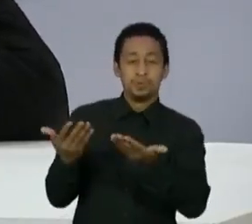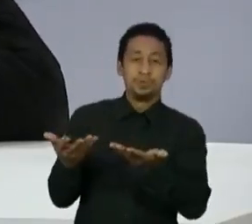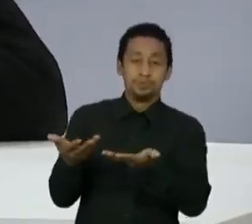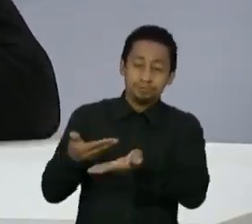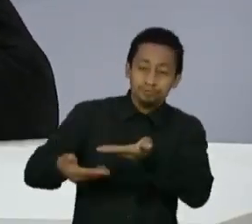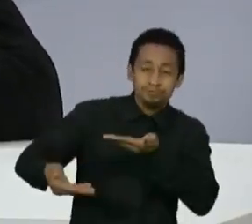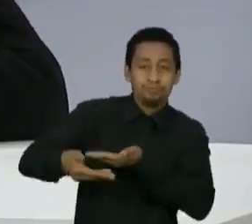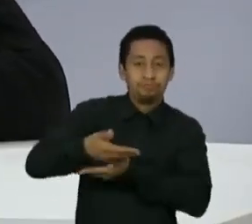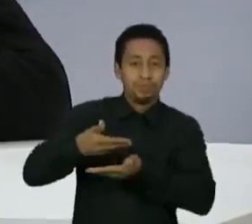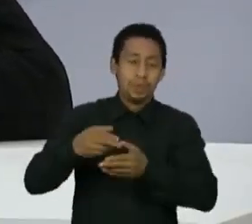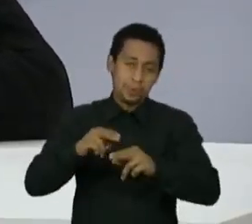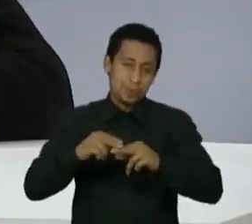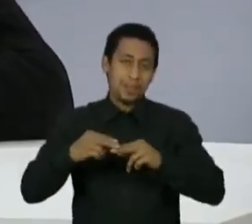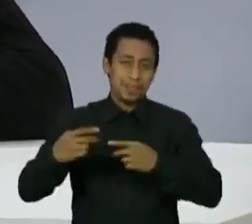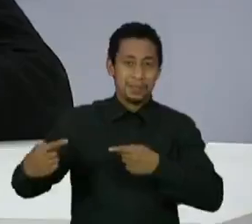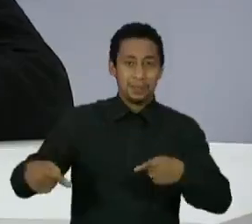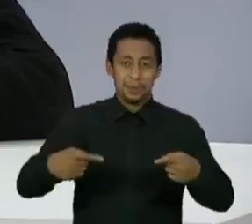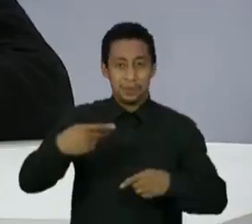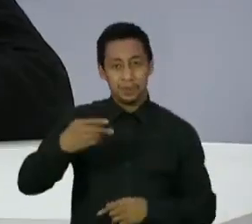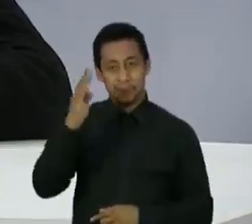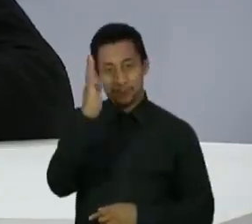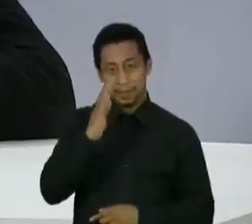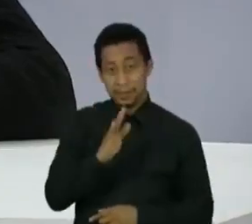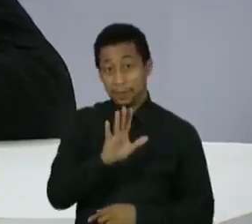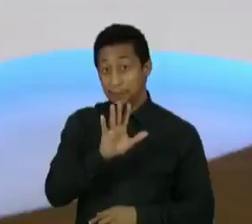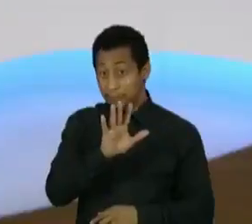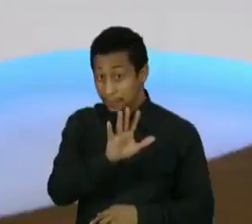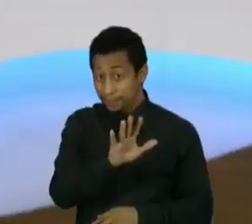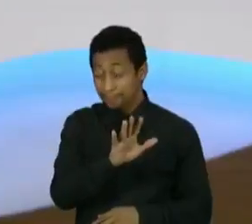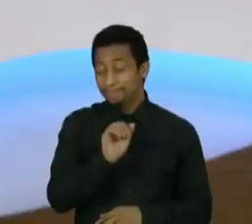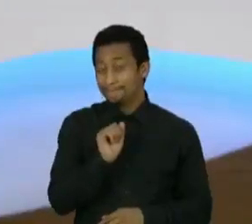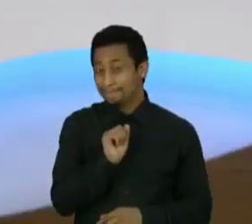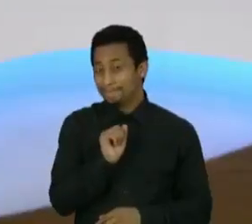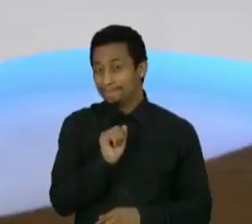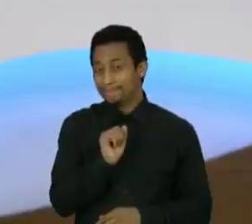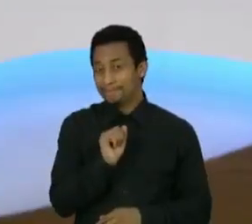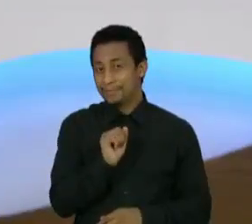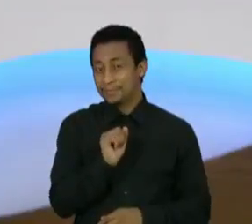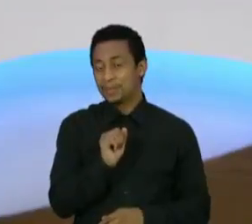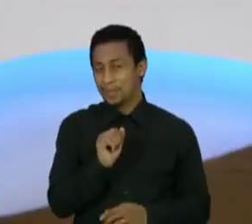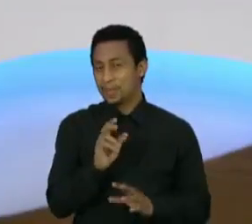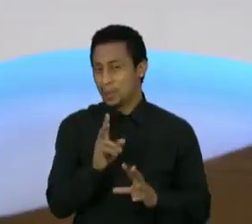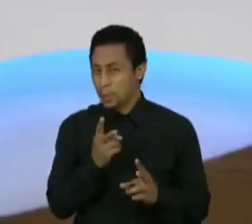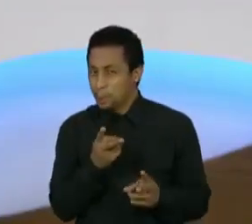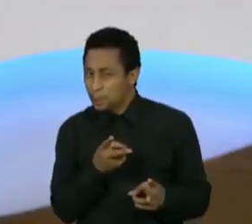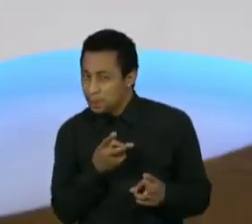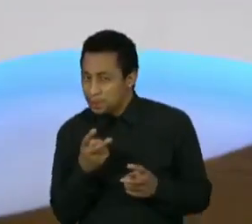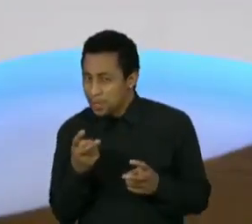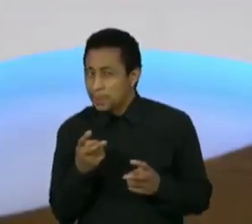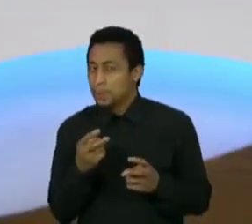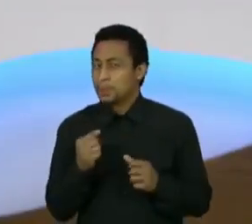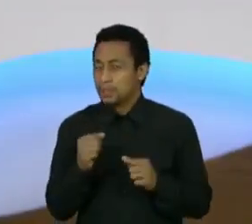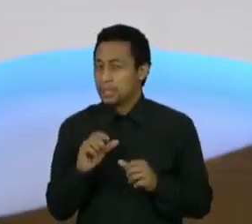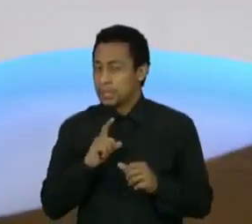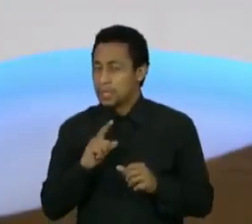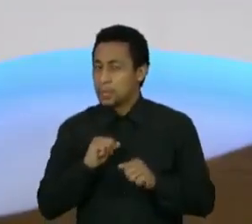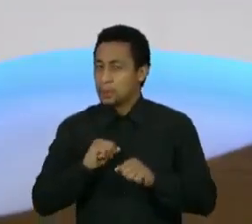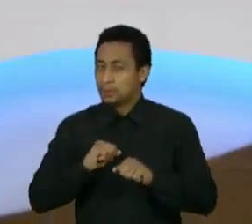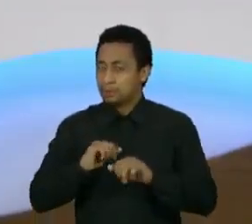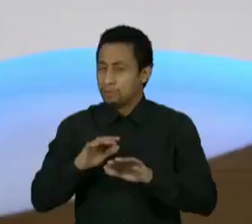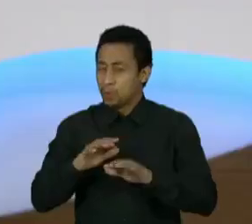país, mas ao mesmo tempo eu vejo uma espécie de um movimento de